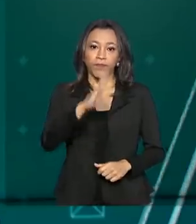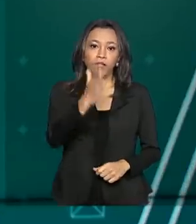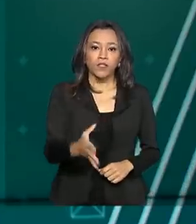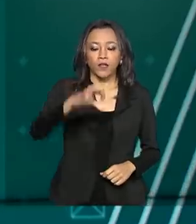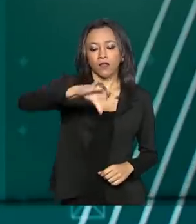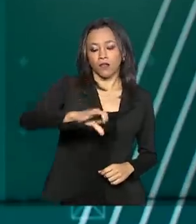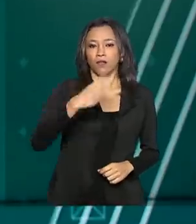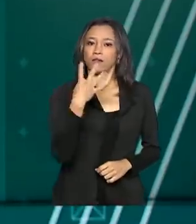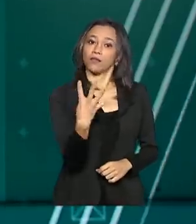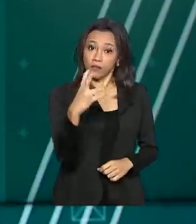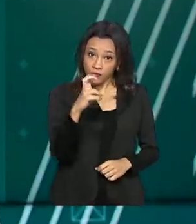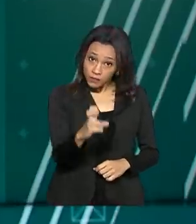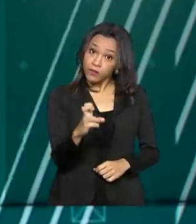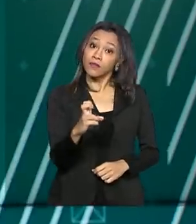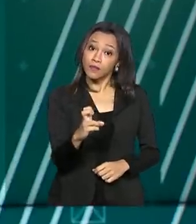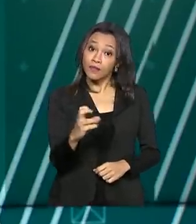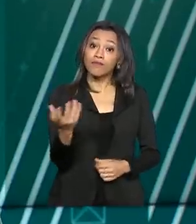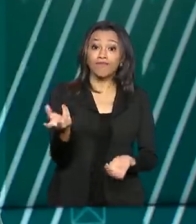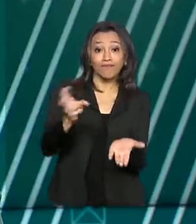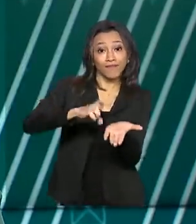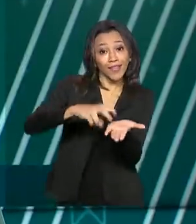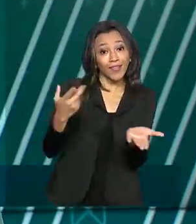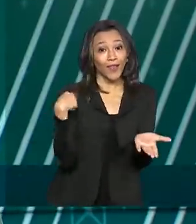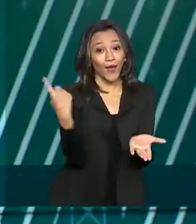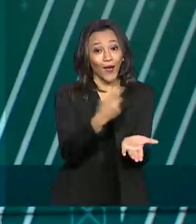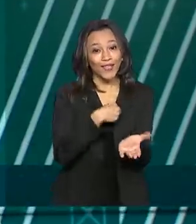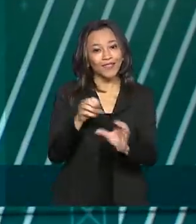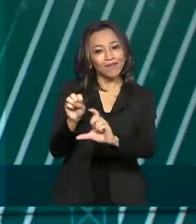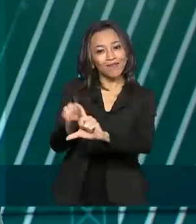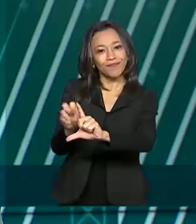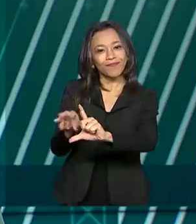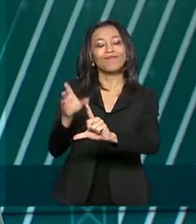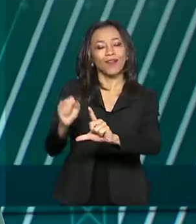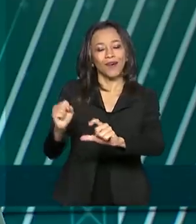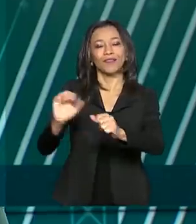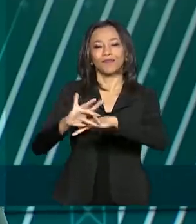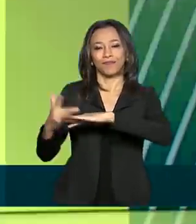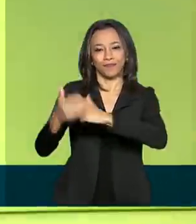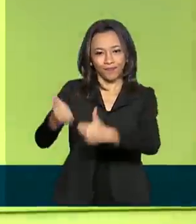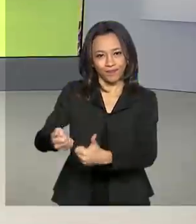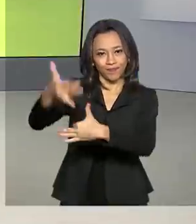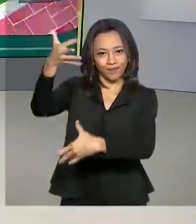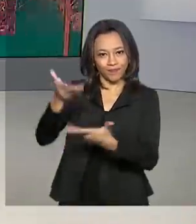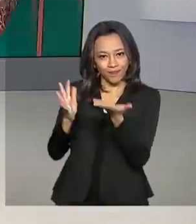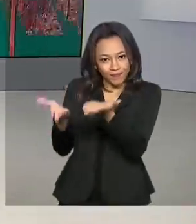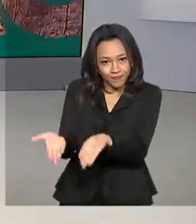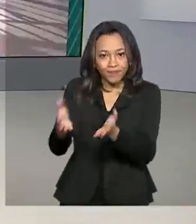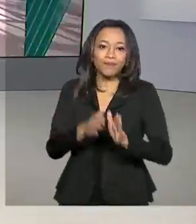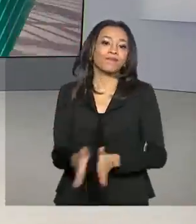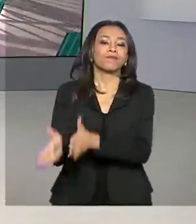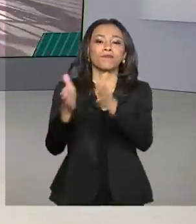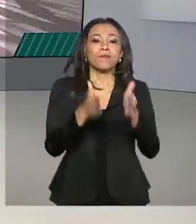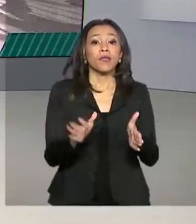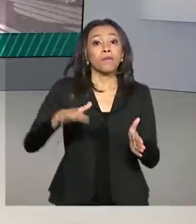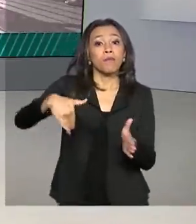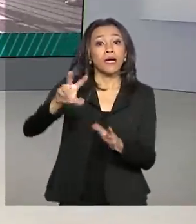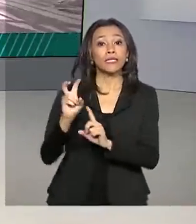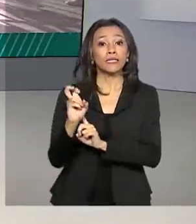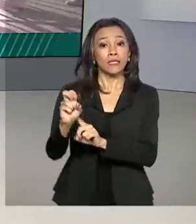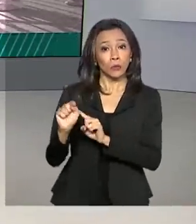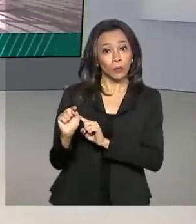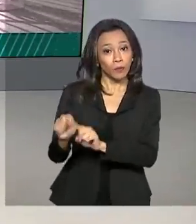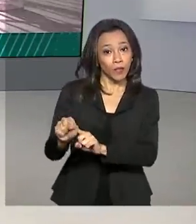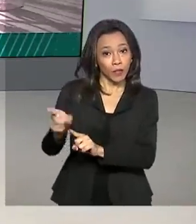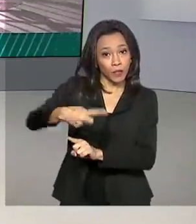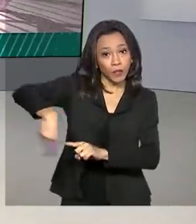São 9h45 da manhã e estamos ao vivo também pelas redes sociais. Mais de 5 mil profissionais